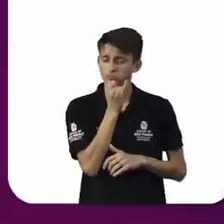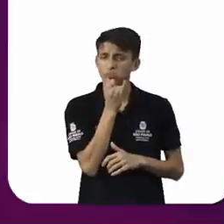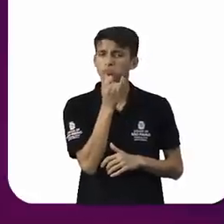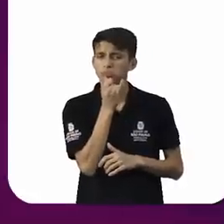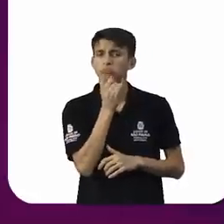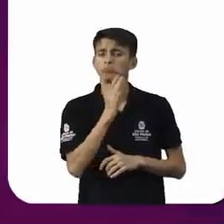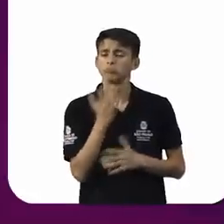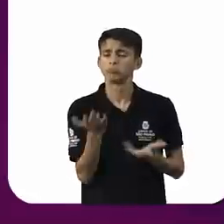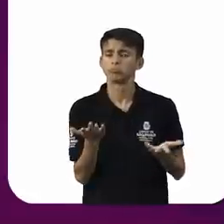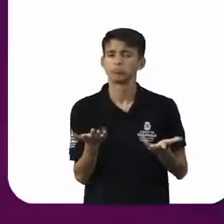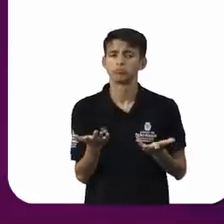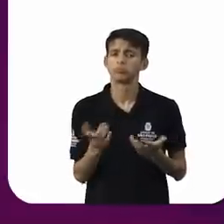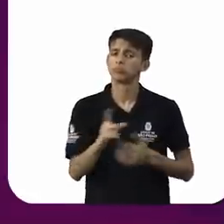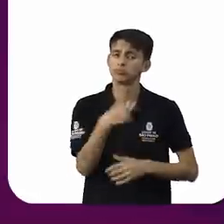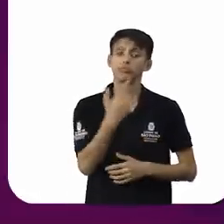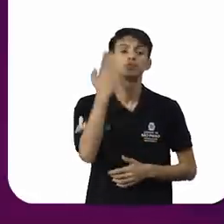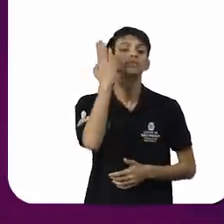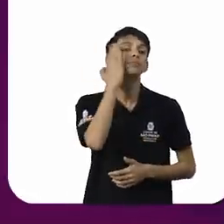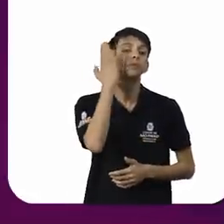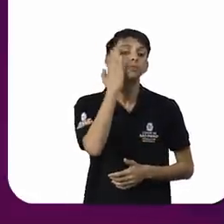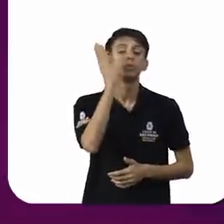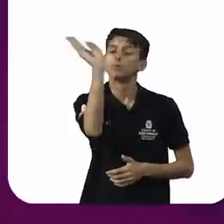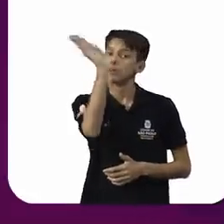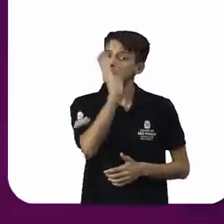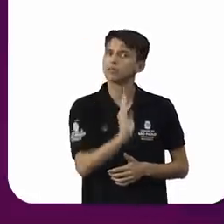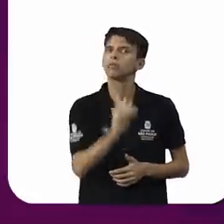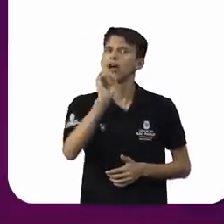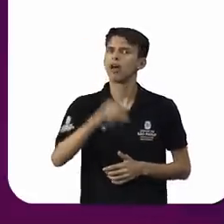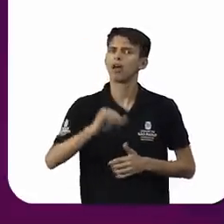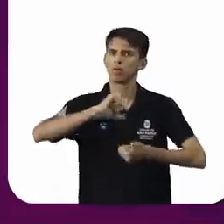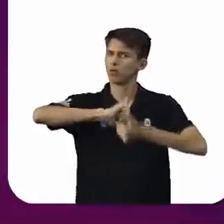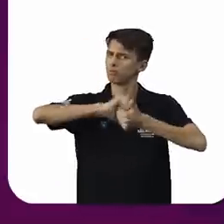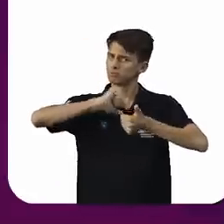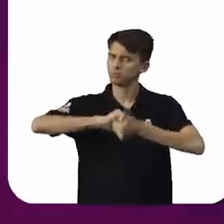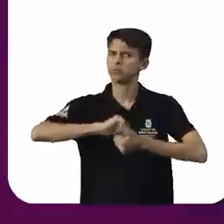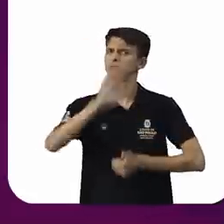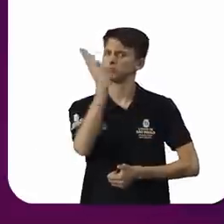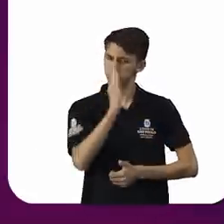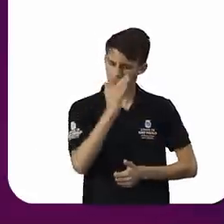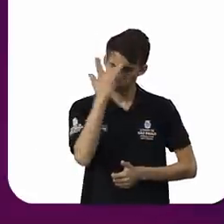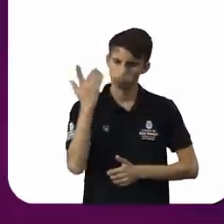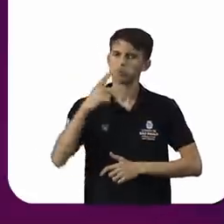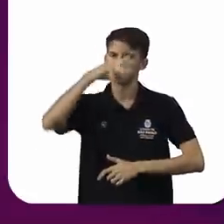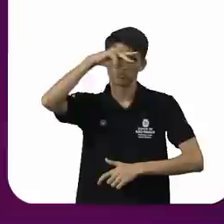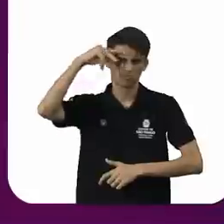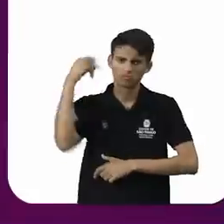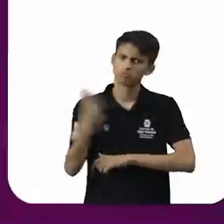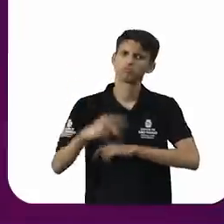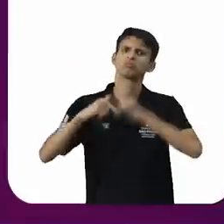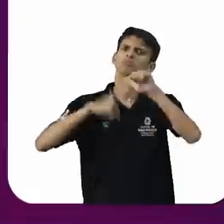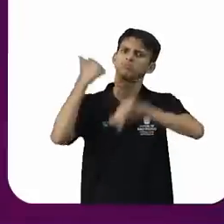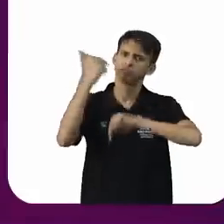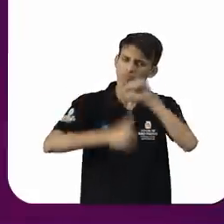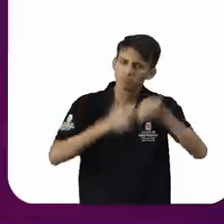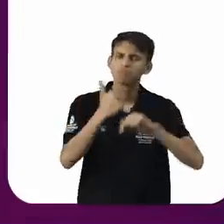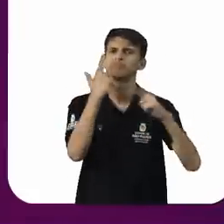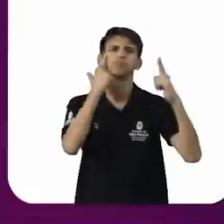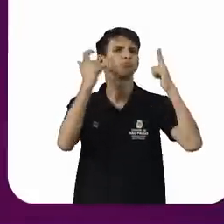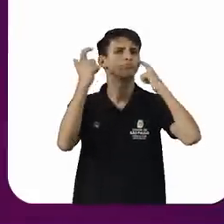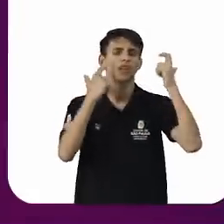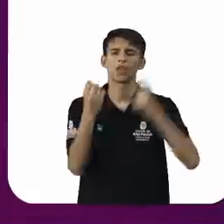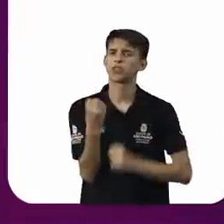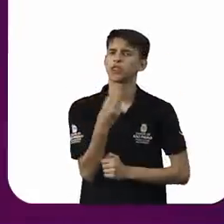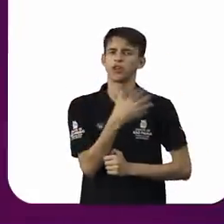verdade, Brasil, nós sabemos que um Brasil é fértil, promissor, que o brasileiro é muito trabalhador, que ele se reinventa, que